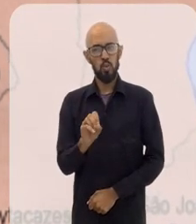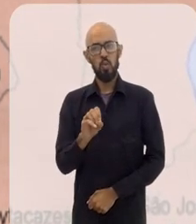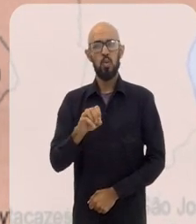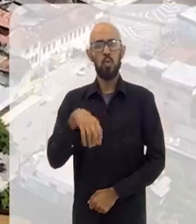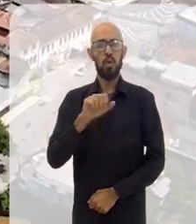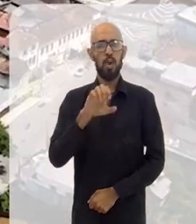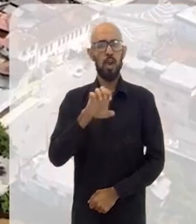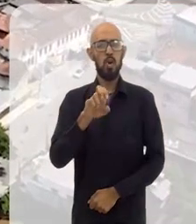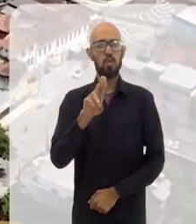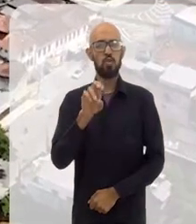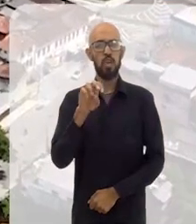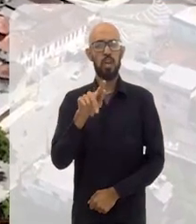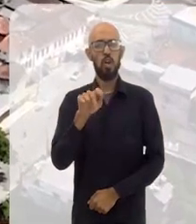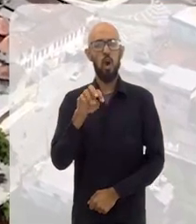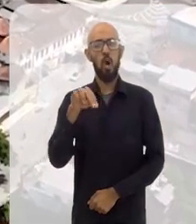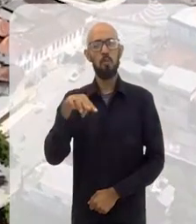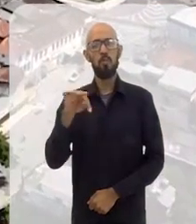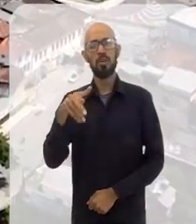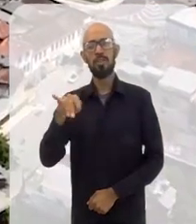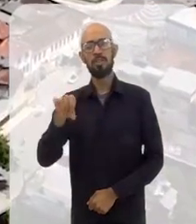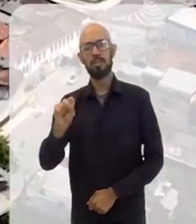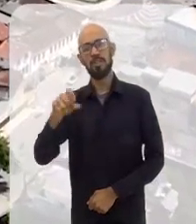Minas. Música